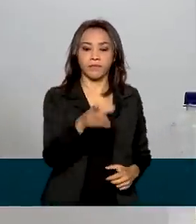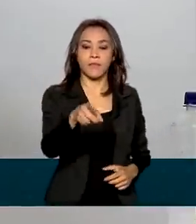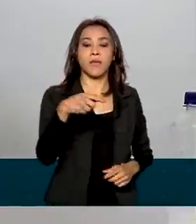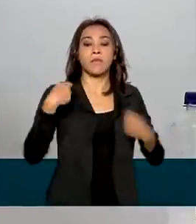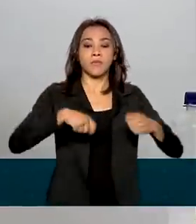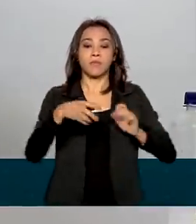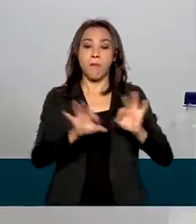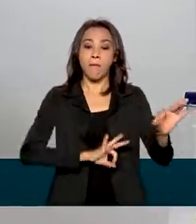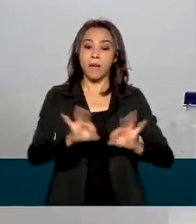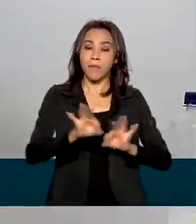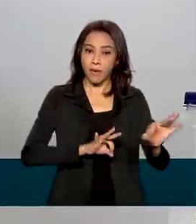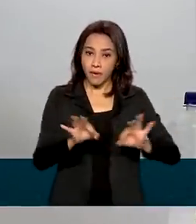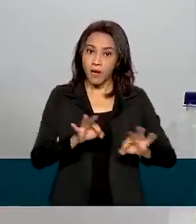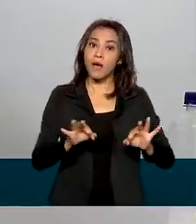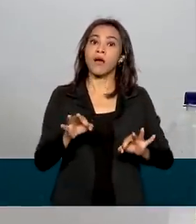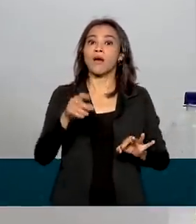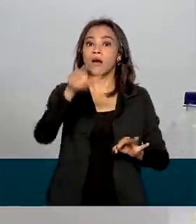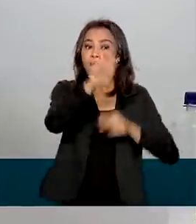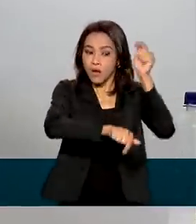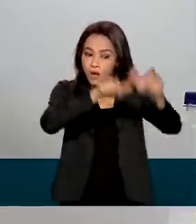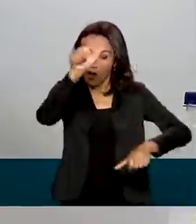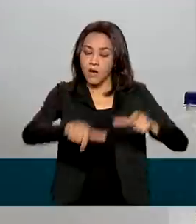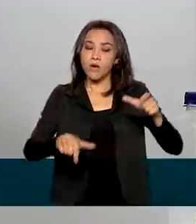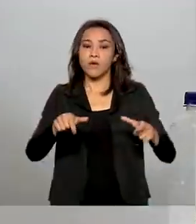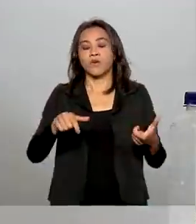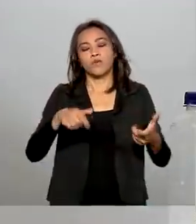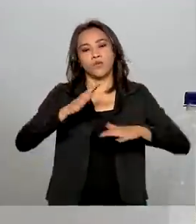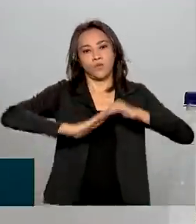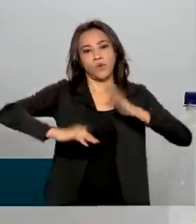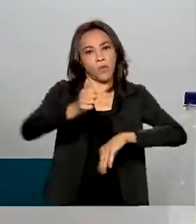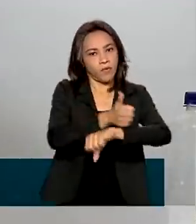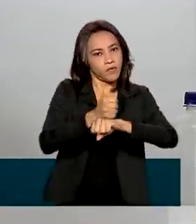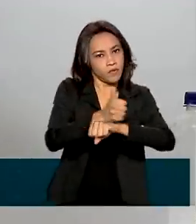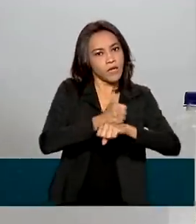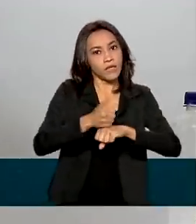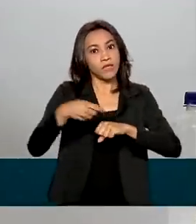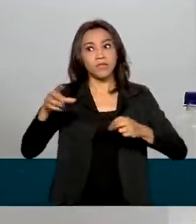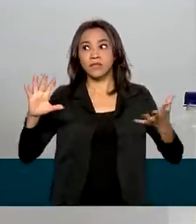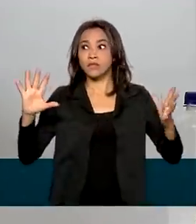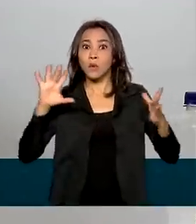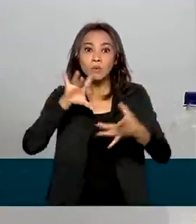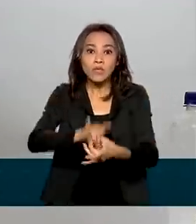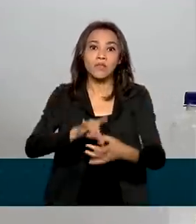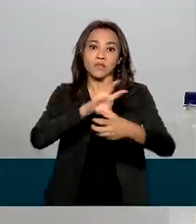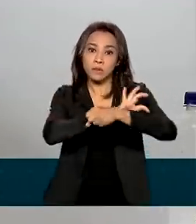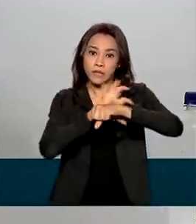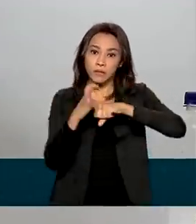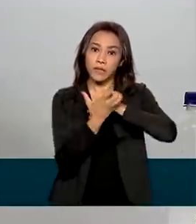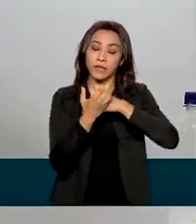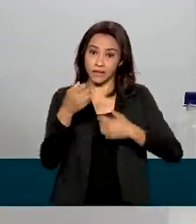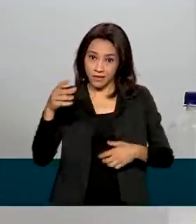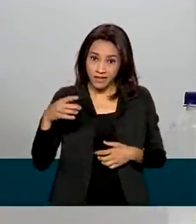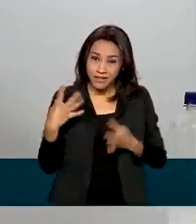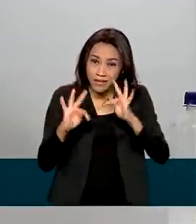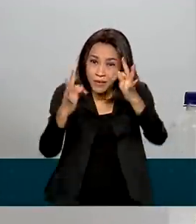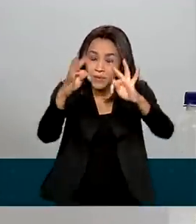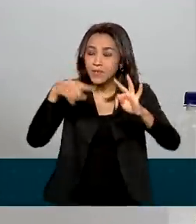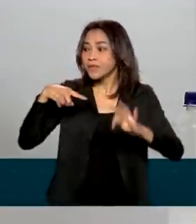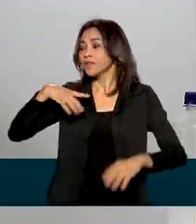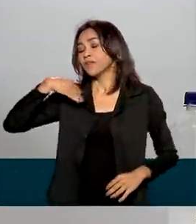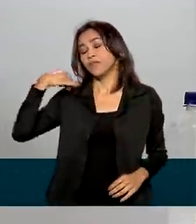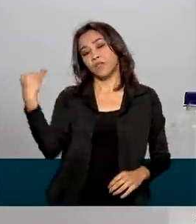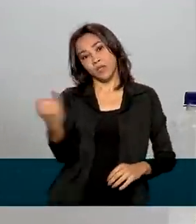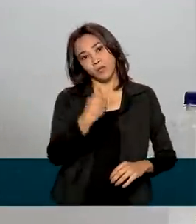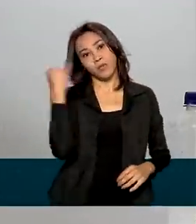esse novo mundo da pós-pandemia, na qual a tecnologia se tornou fundamental para o aprendizado